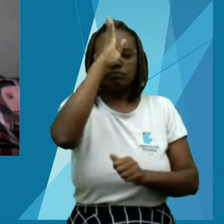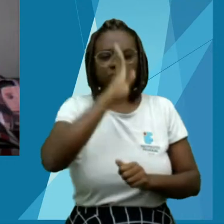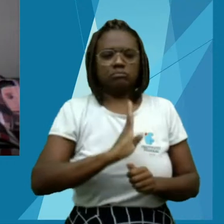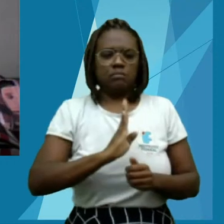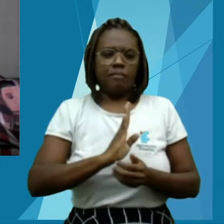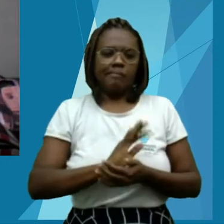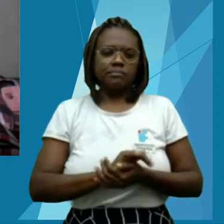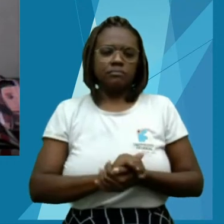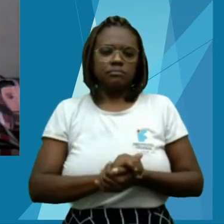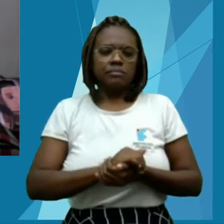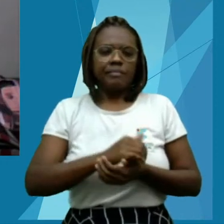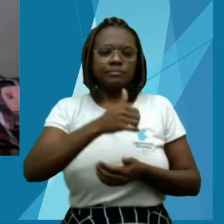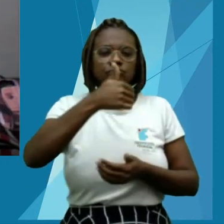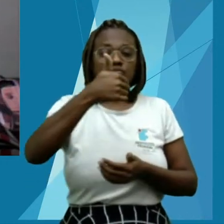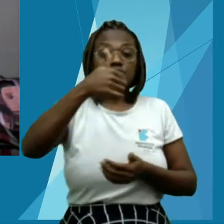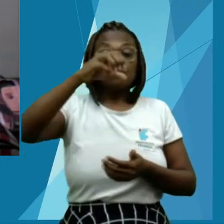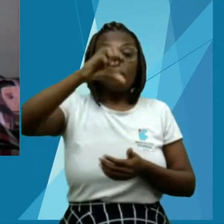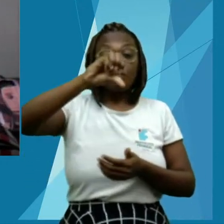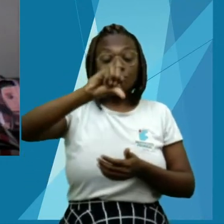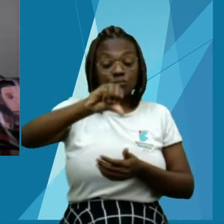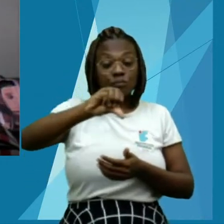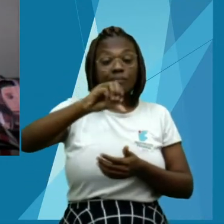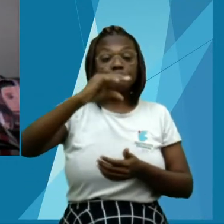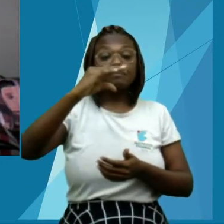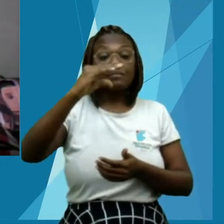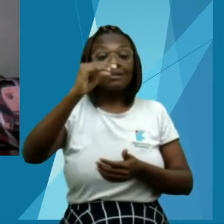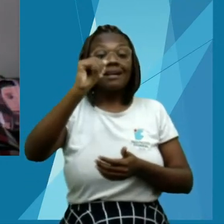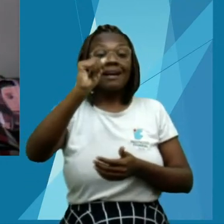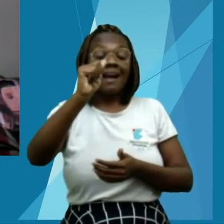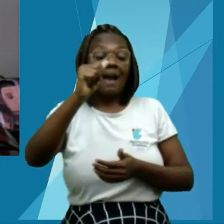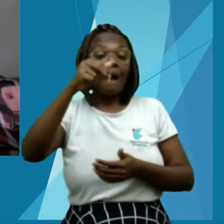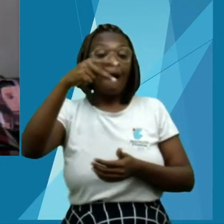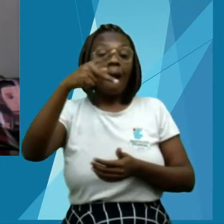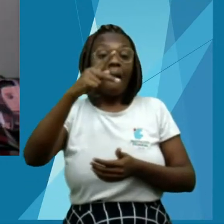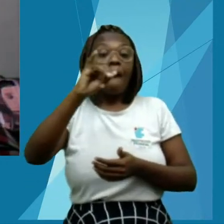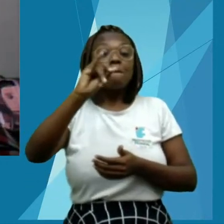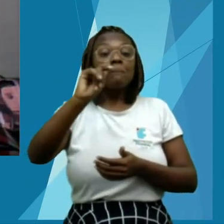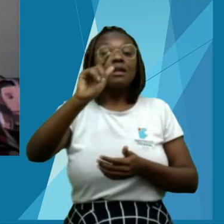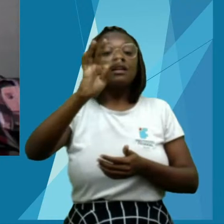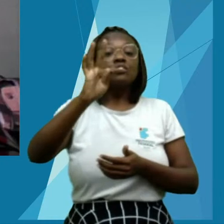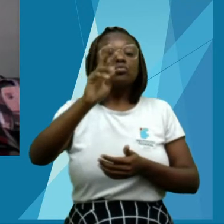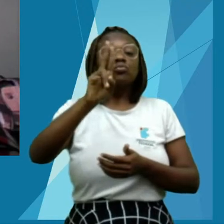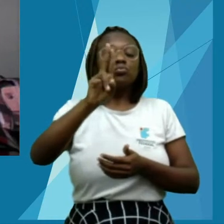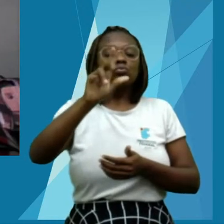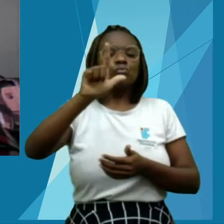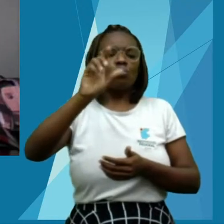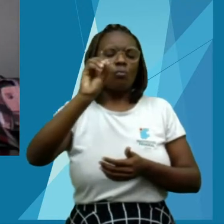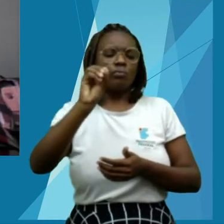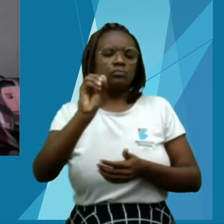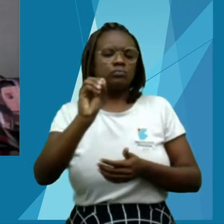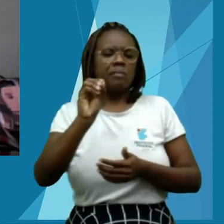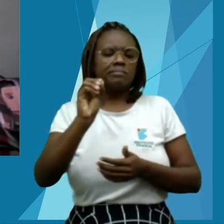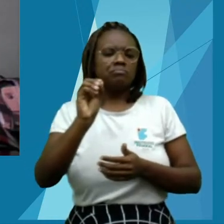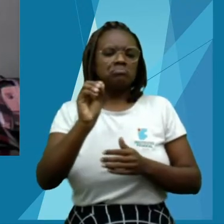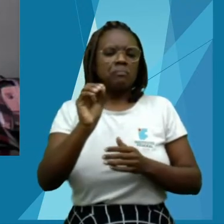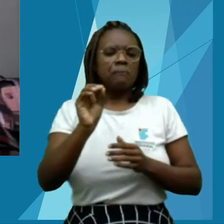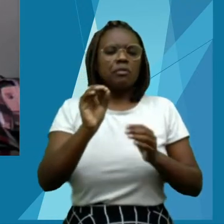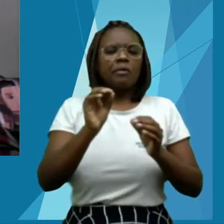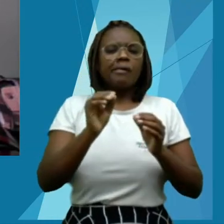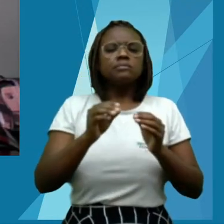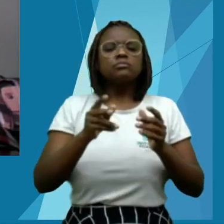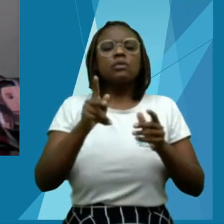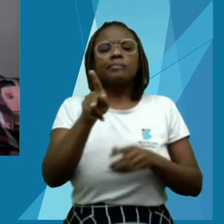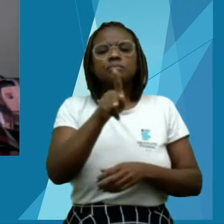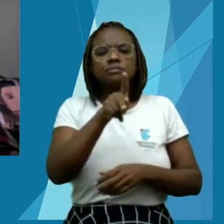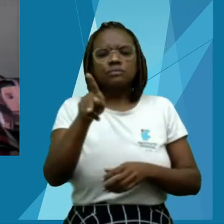19 capítulos e cerca de 800 páginas. Professora Edilene, nossa